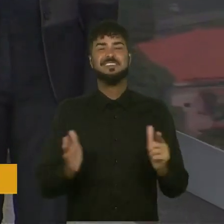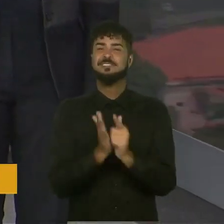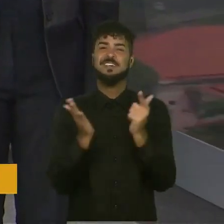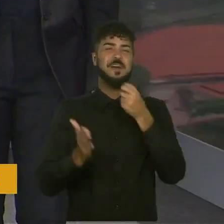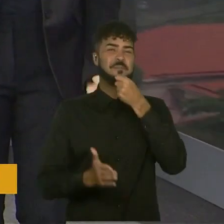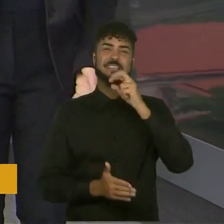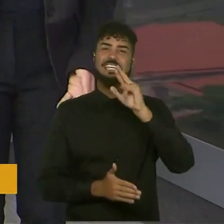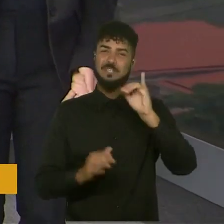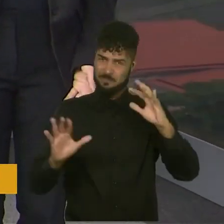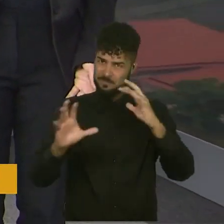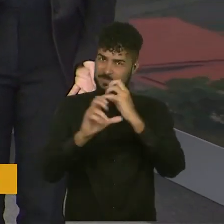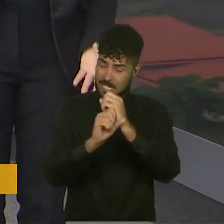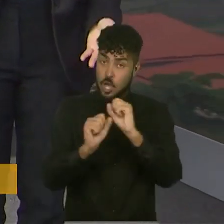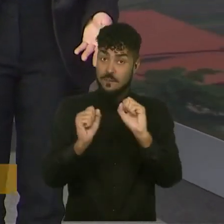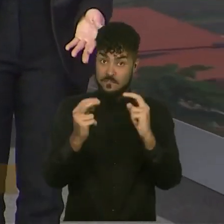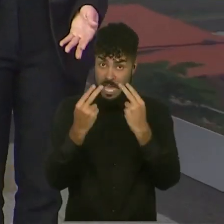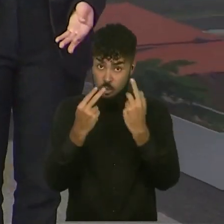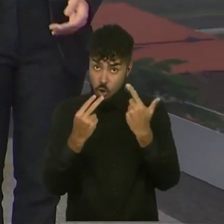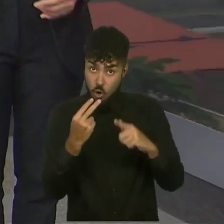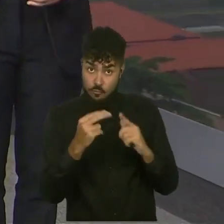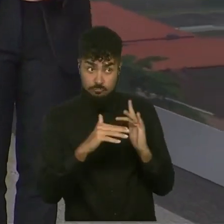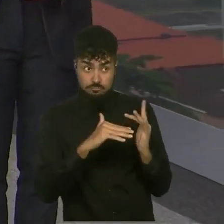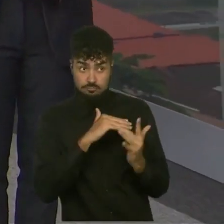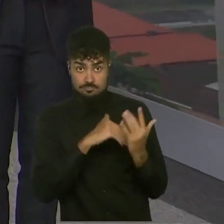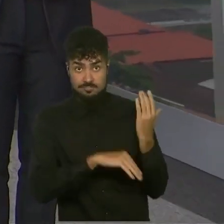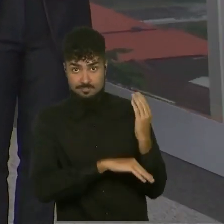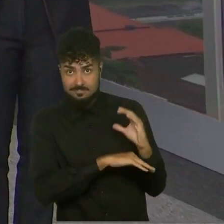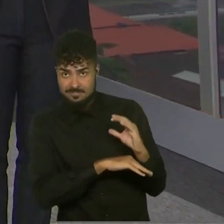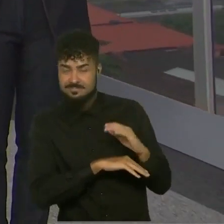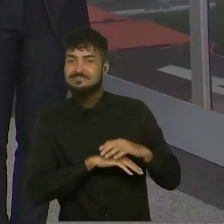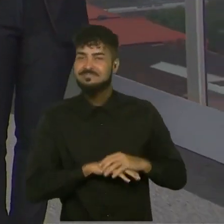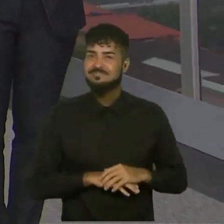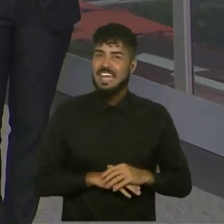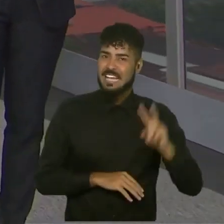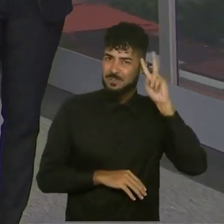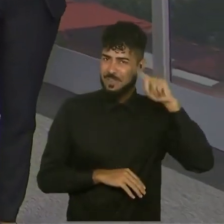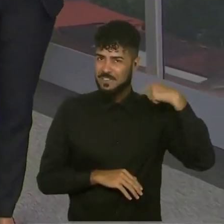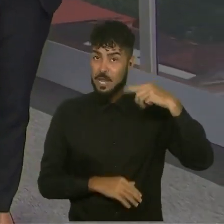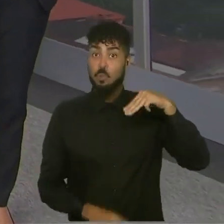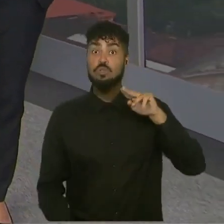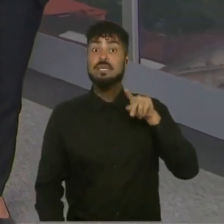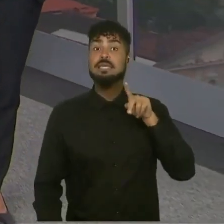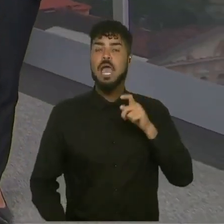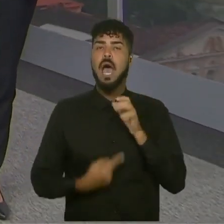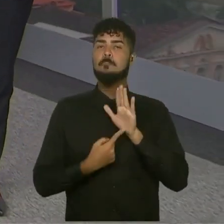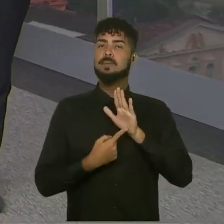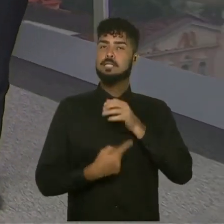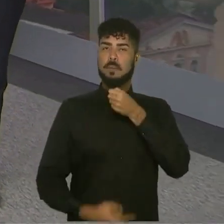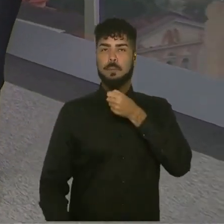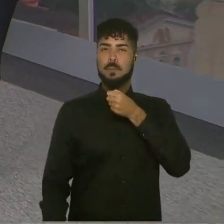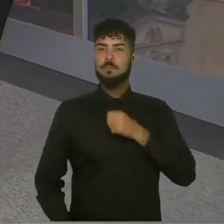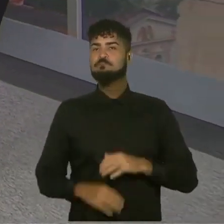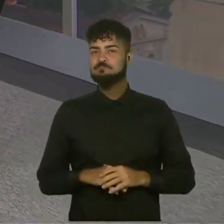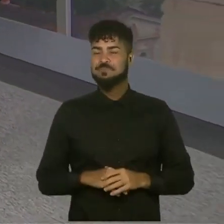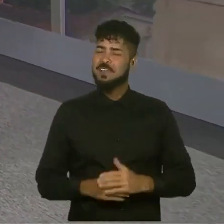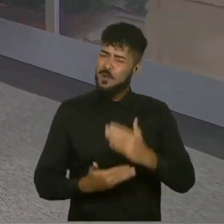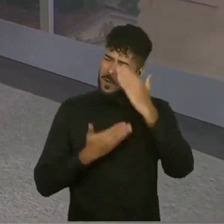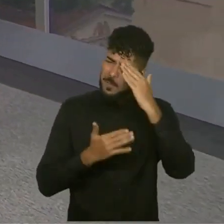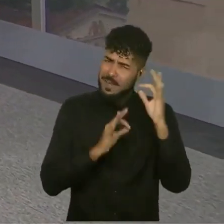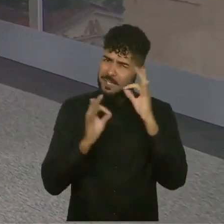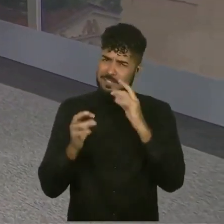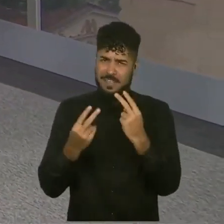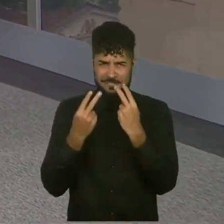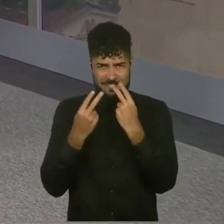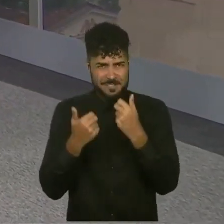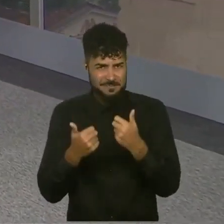Repórter Rio fica por aqui. Você pode rever as reportagens em nossas redes sociais. Segunda-feira, Monique Moretti está de volta. Muito obrigada